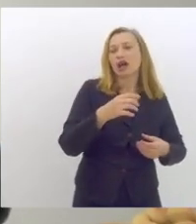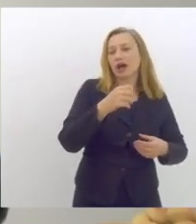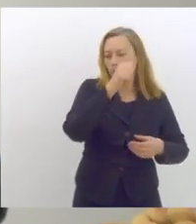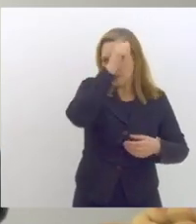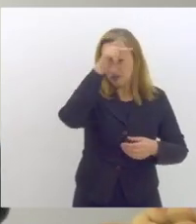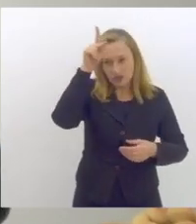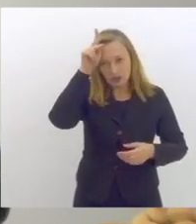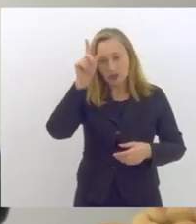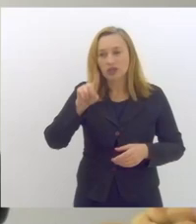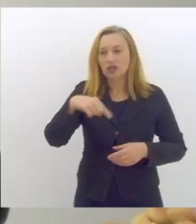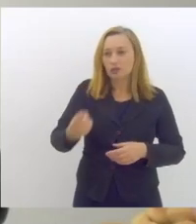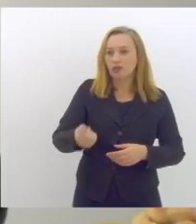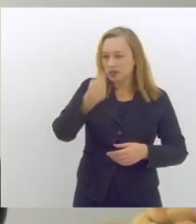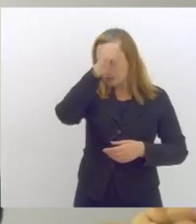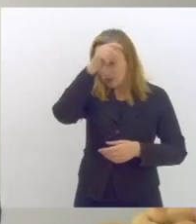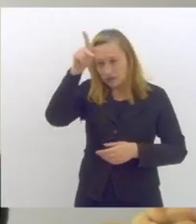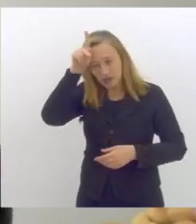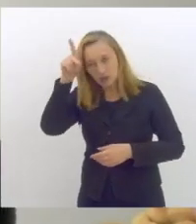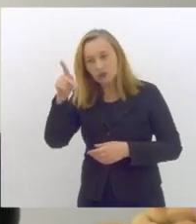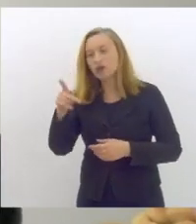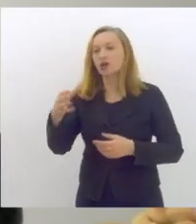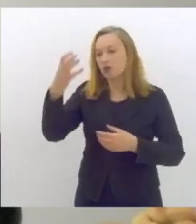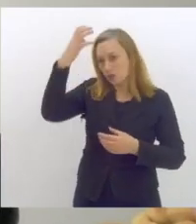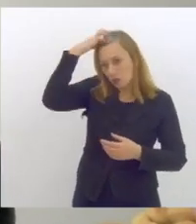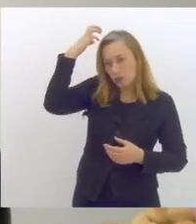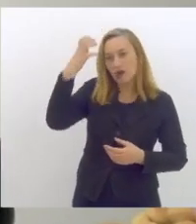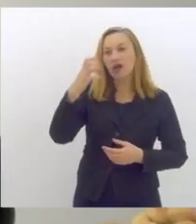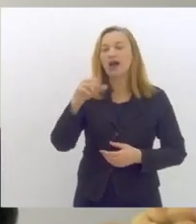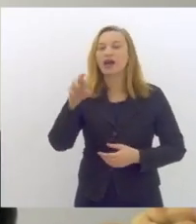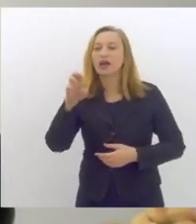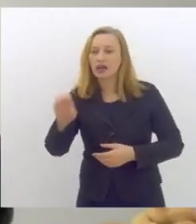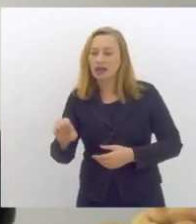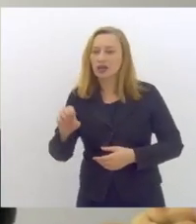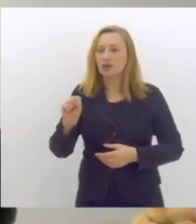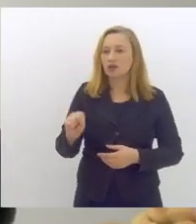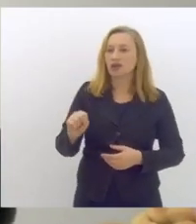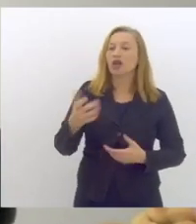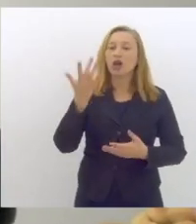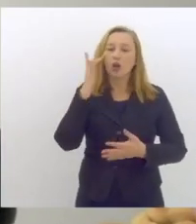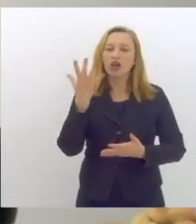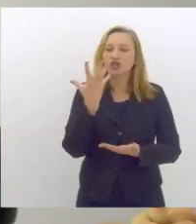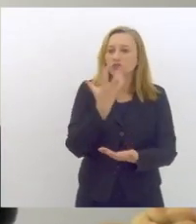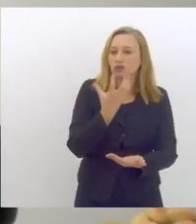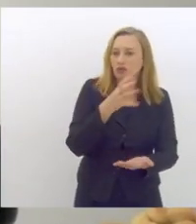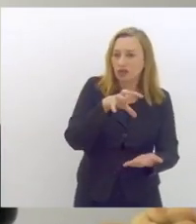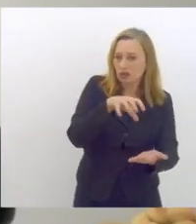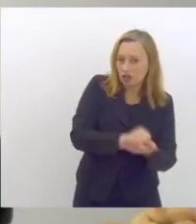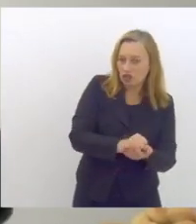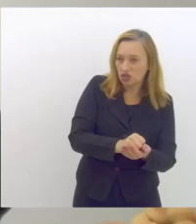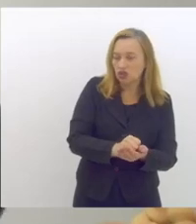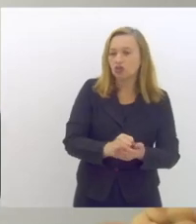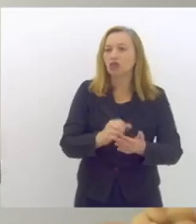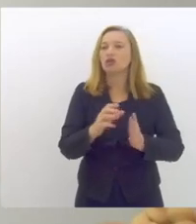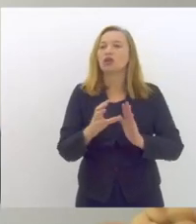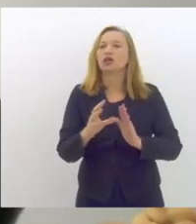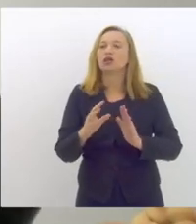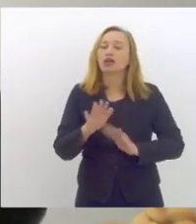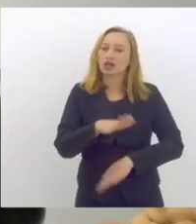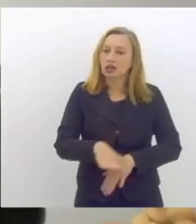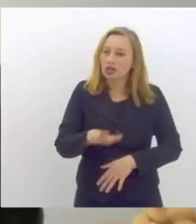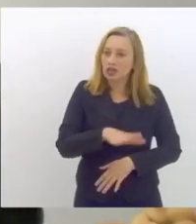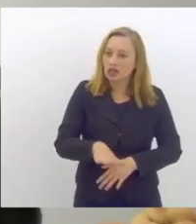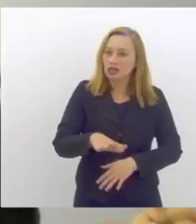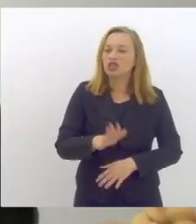a escola que não foi comunicado eu acho que a partir do momento que faz a matrícula de uma criança ali já tem que